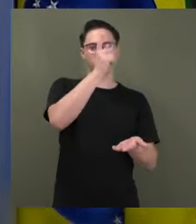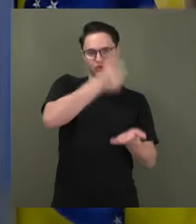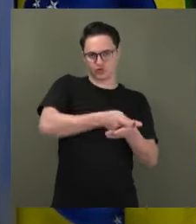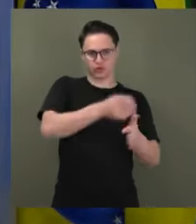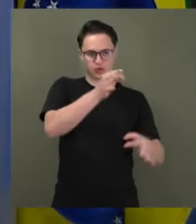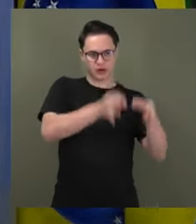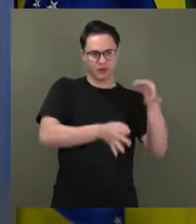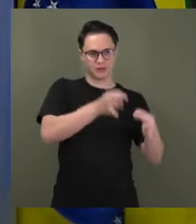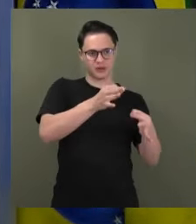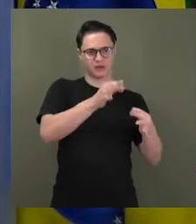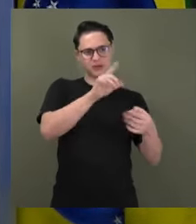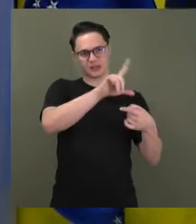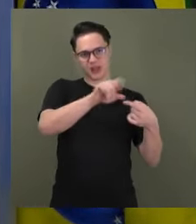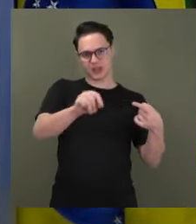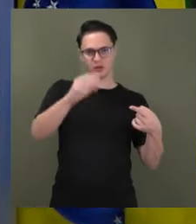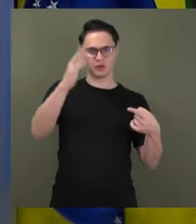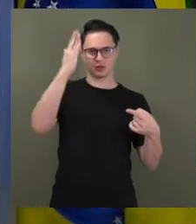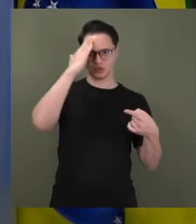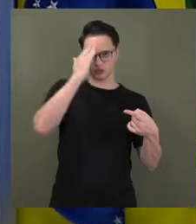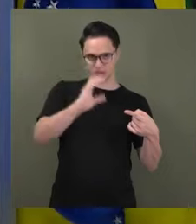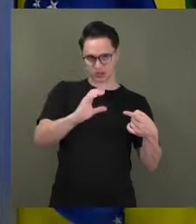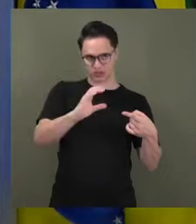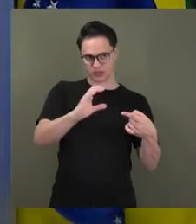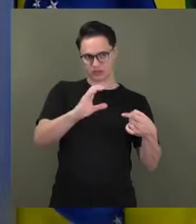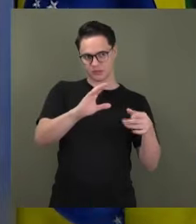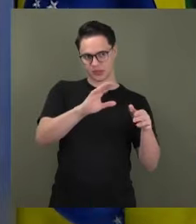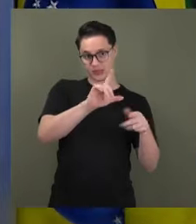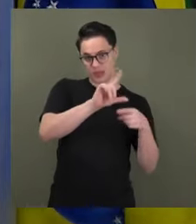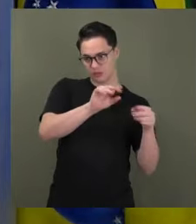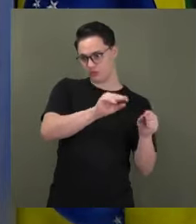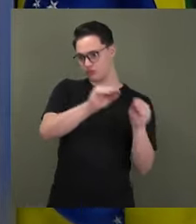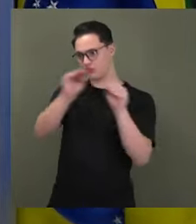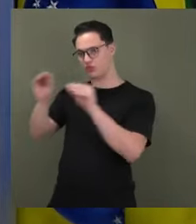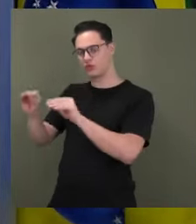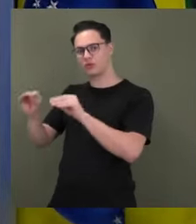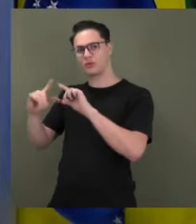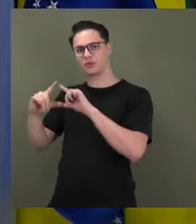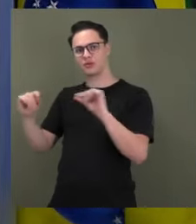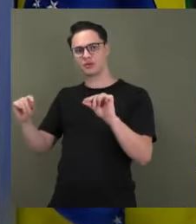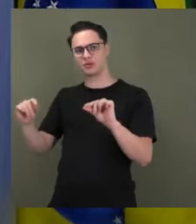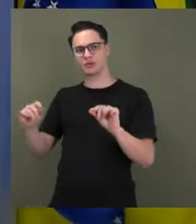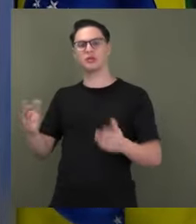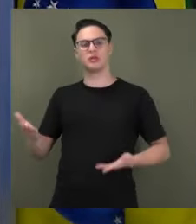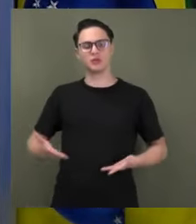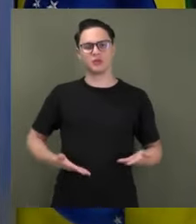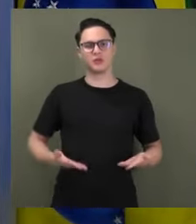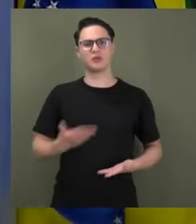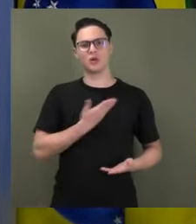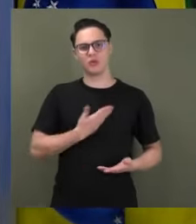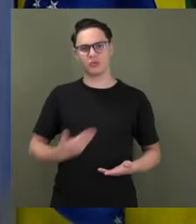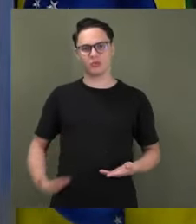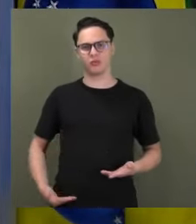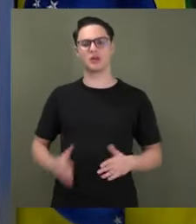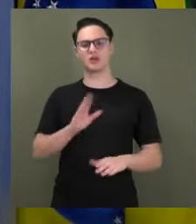saiu lá de Curitiba. E repito, os servidores públicos fizeram um grande trabalho para a nação,